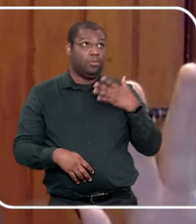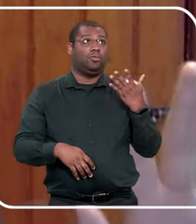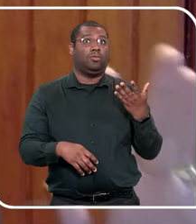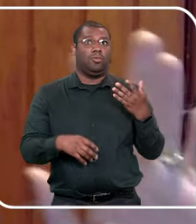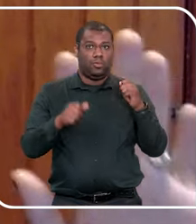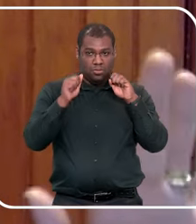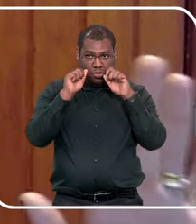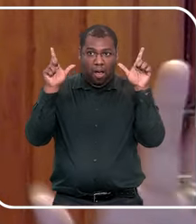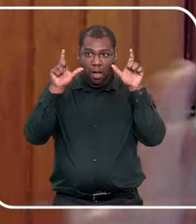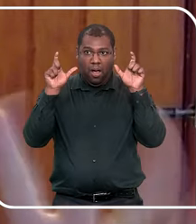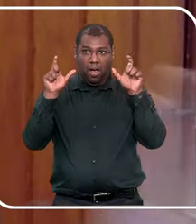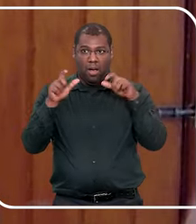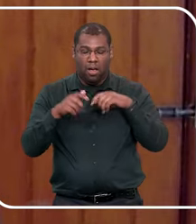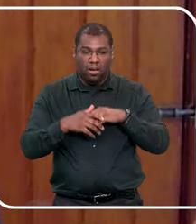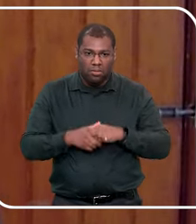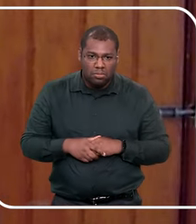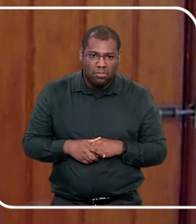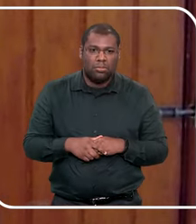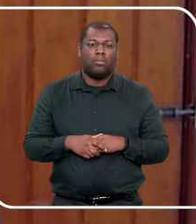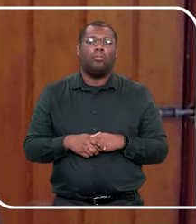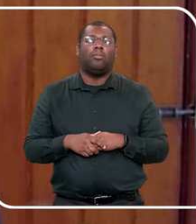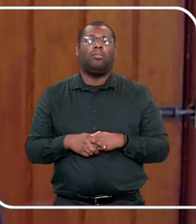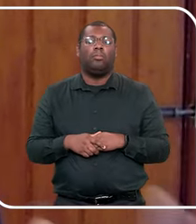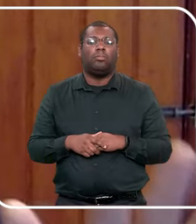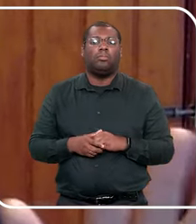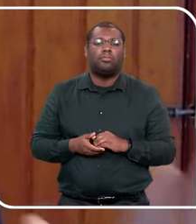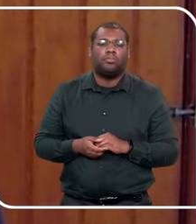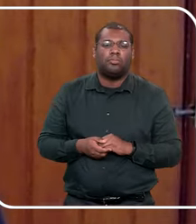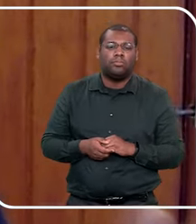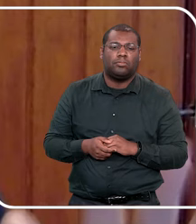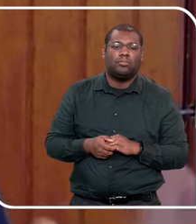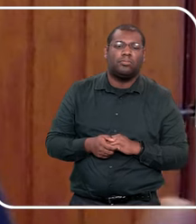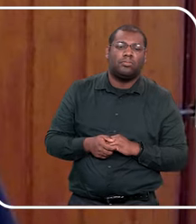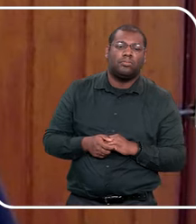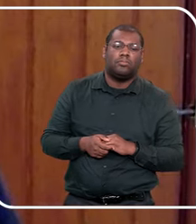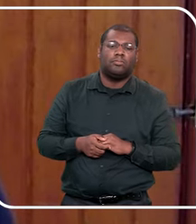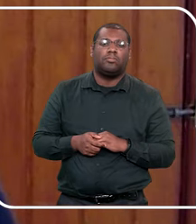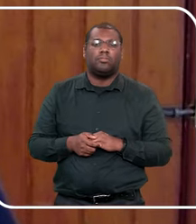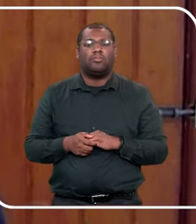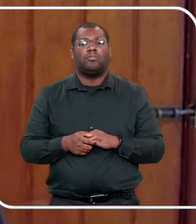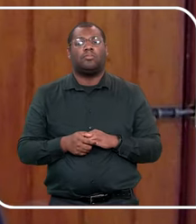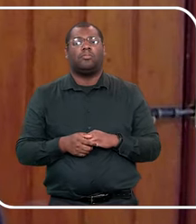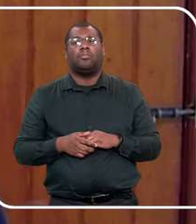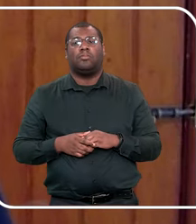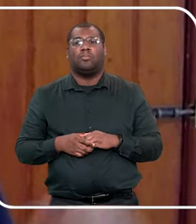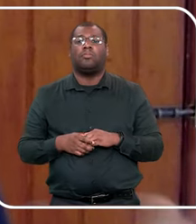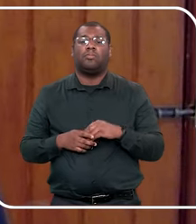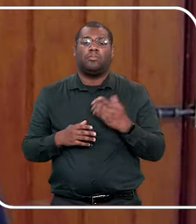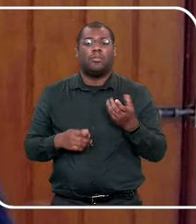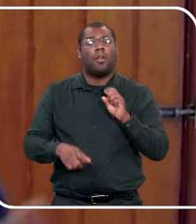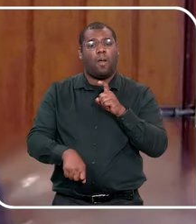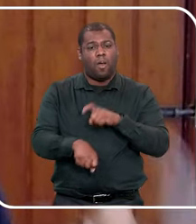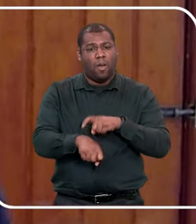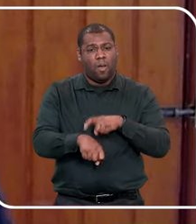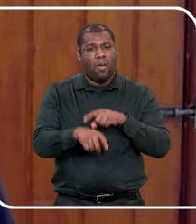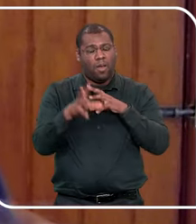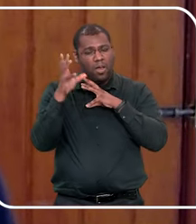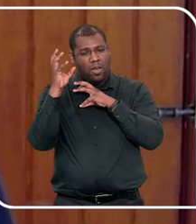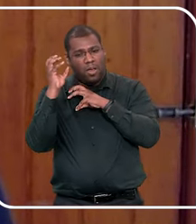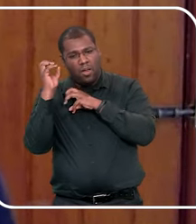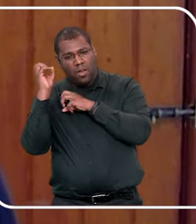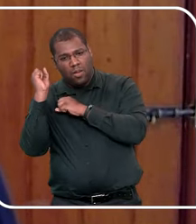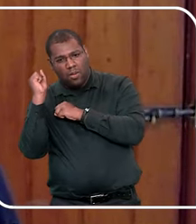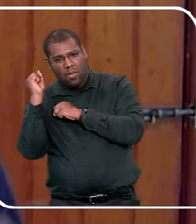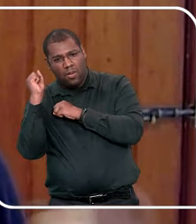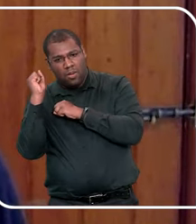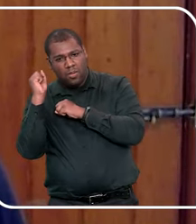então, provavelmente, no caso dela era, não era provável, porque o abusador esperava a família dormir, entrava no quarto, com os irmãos dentro,